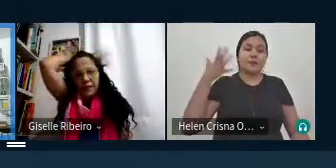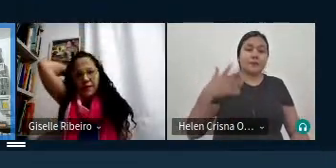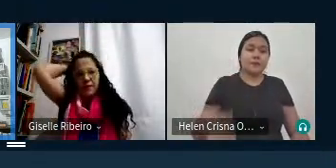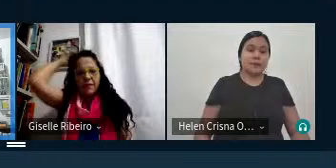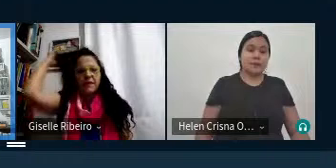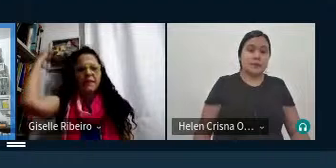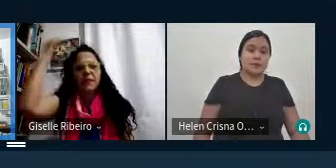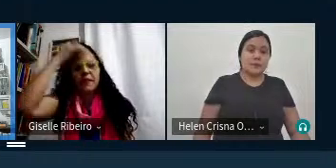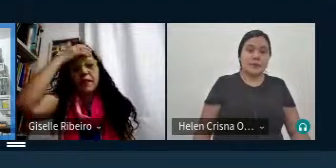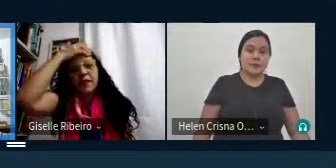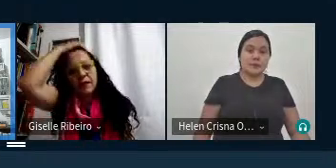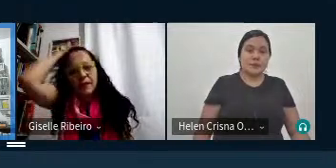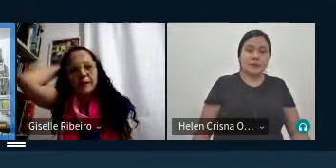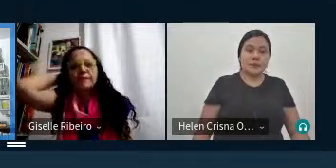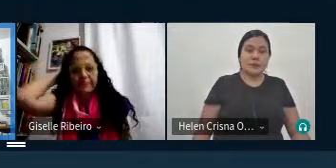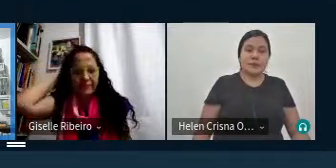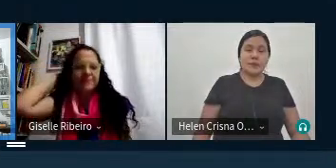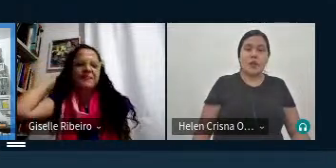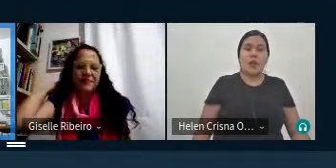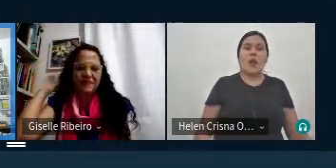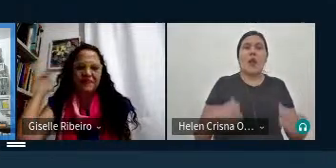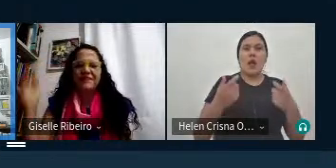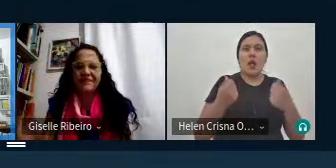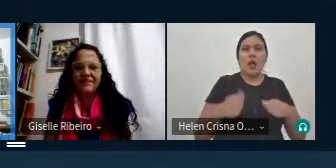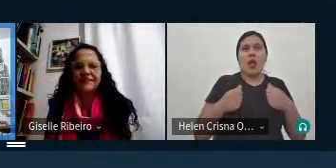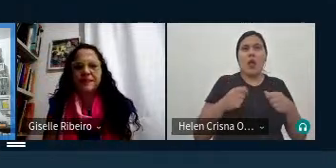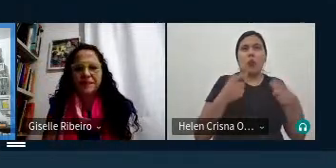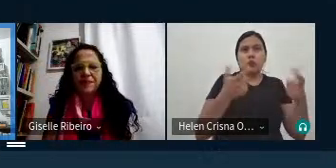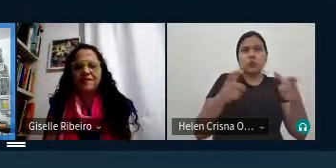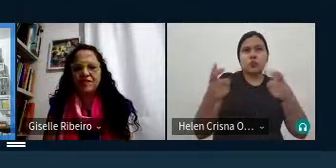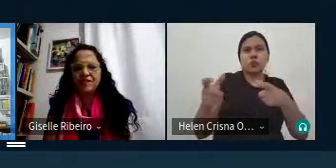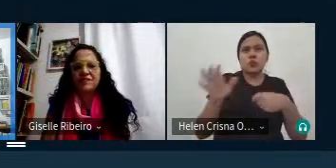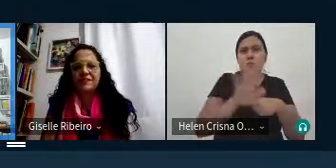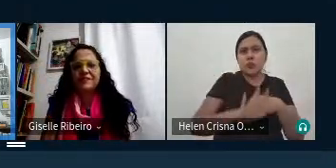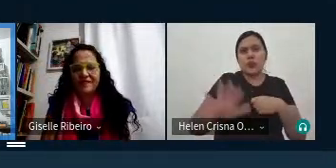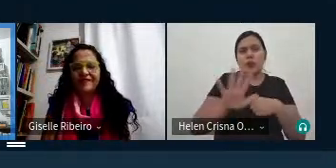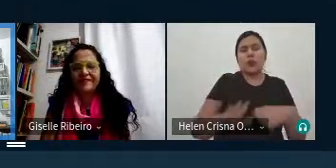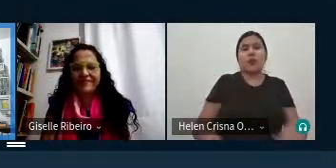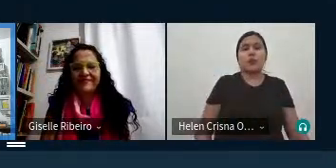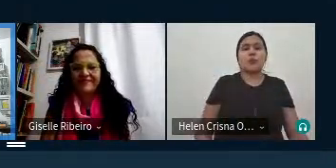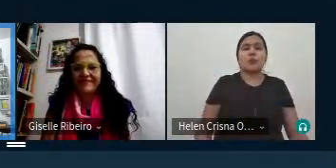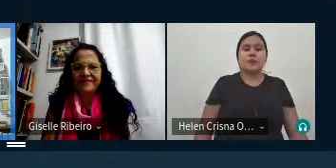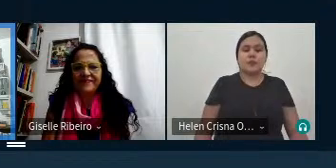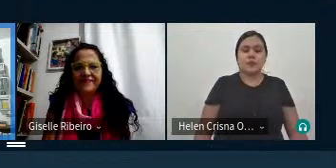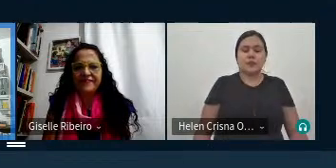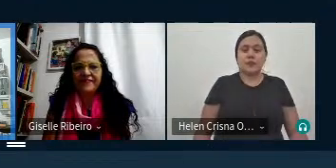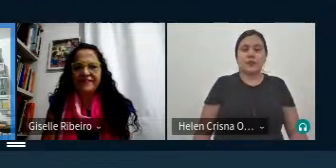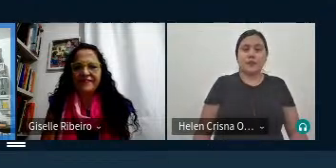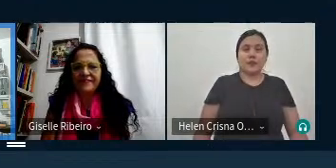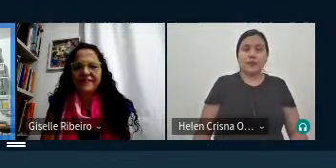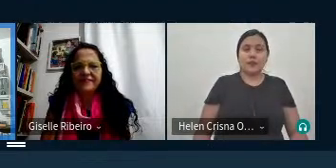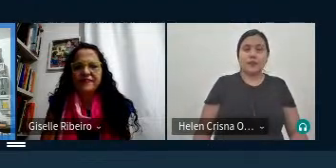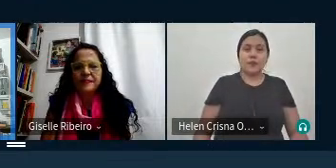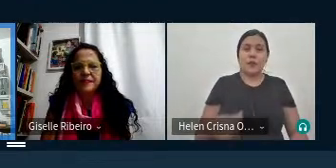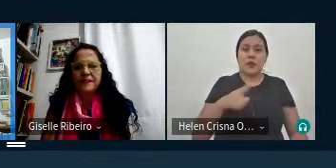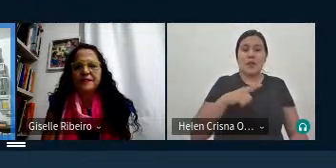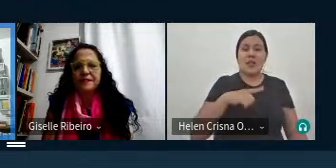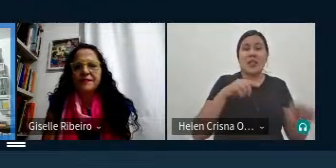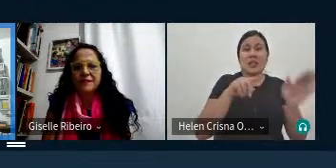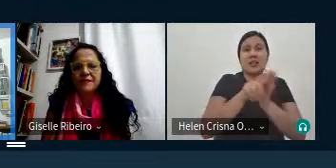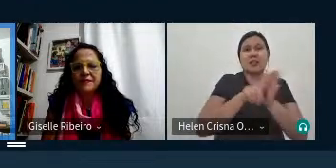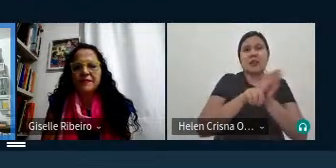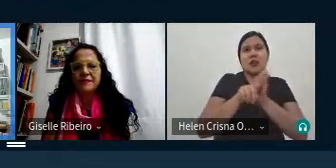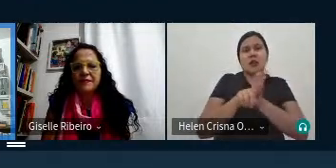precisa demarcar territórios né e o que nós estamos fazendo aqui hoje é isso é e a gente tem pesquisas